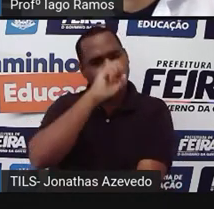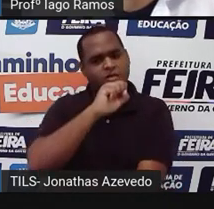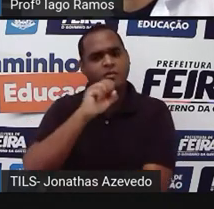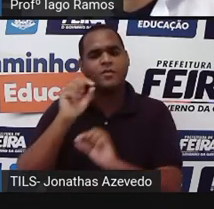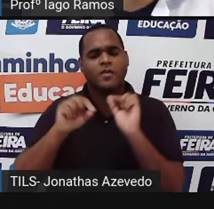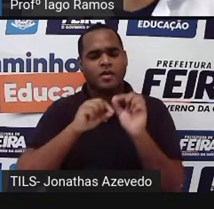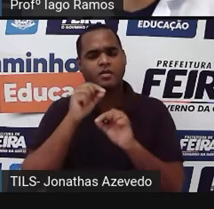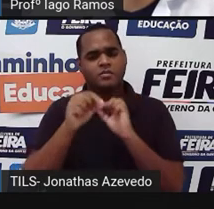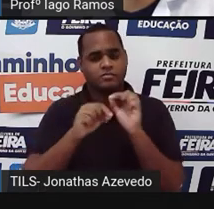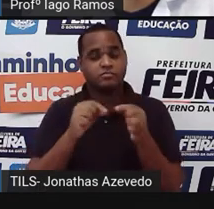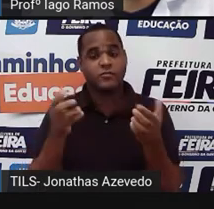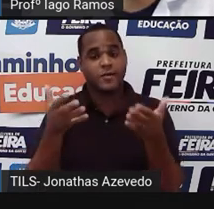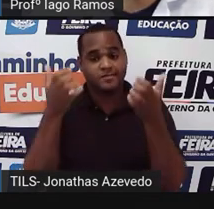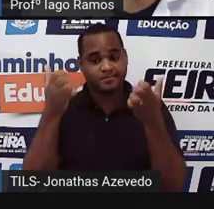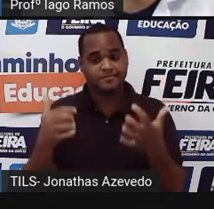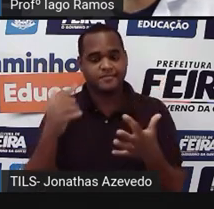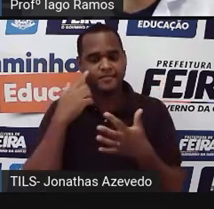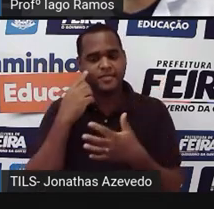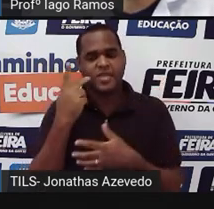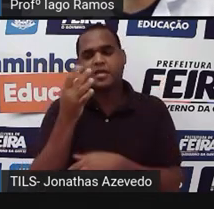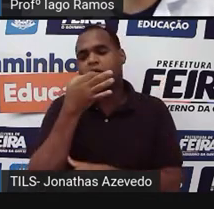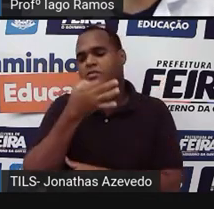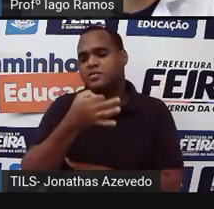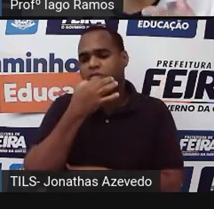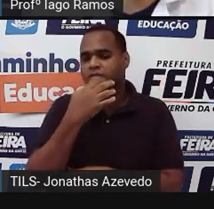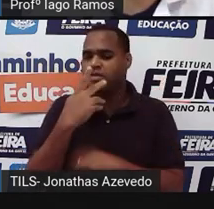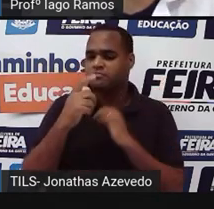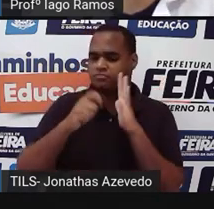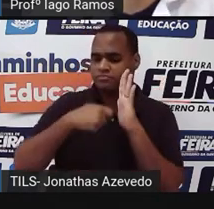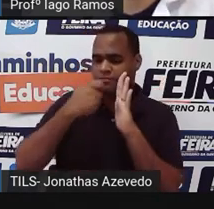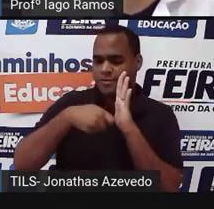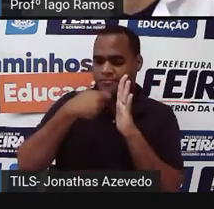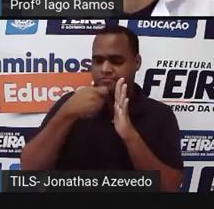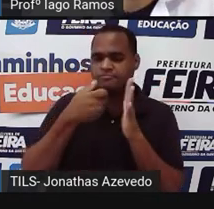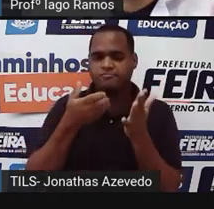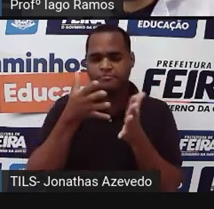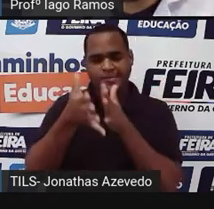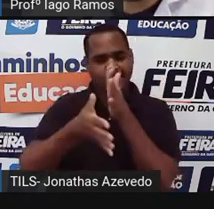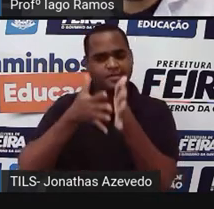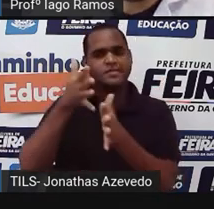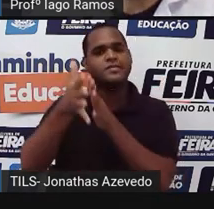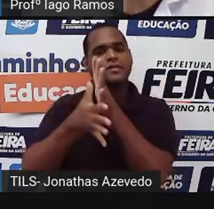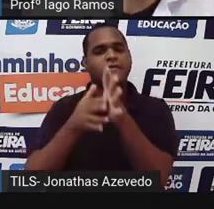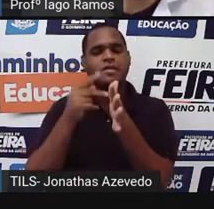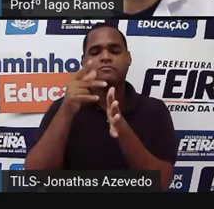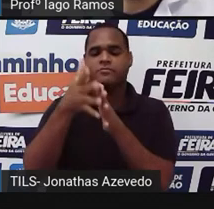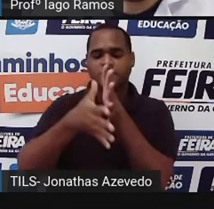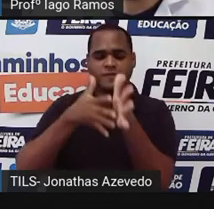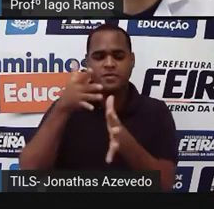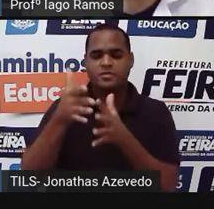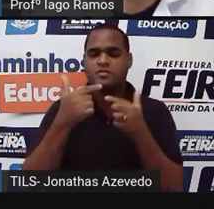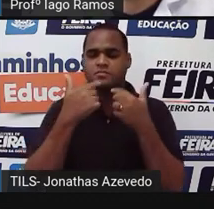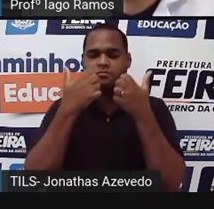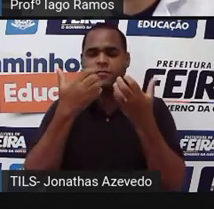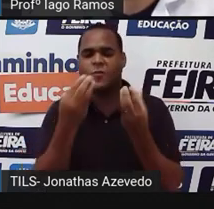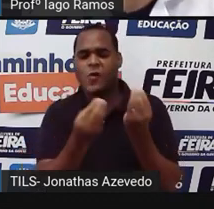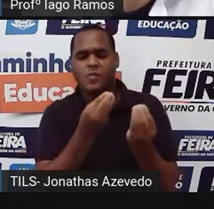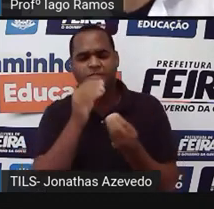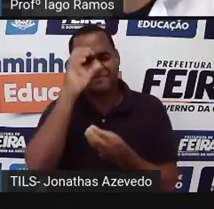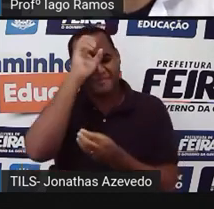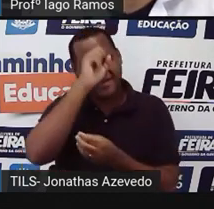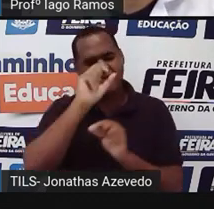aula e aí eu vou te deixar como sugestão você gravar um áudio gravar um áudio comentando falando